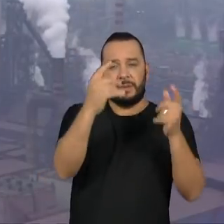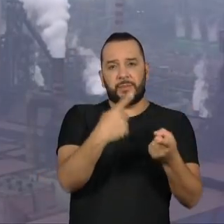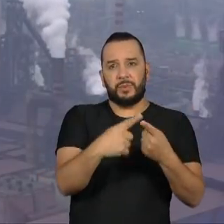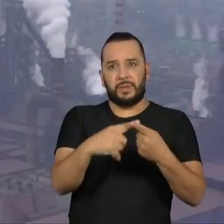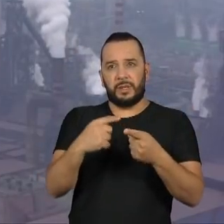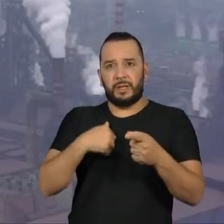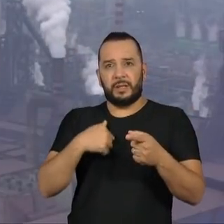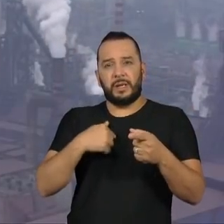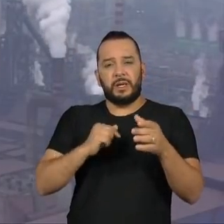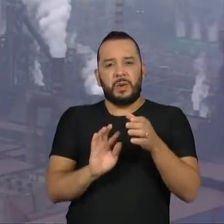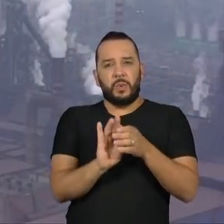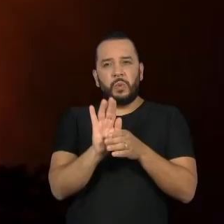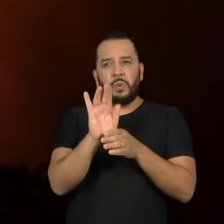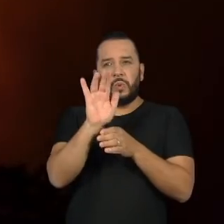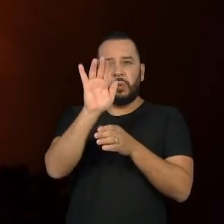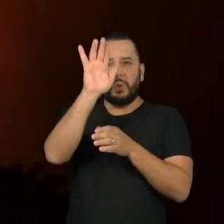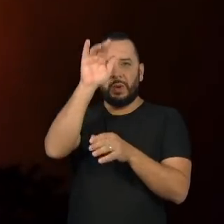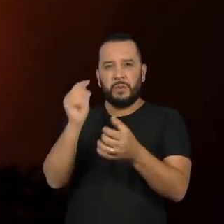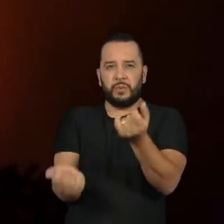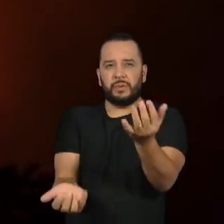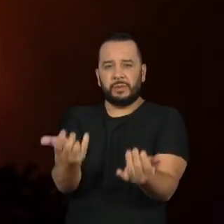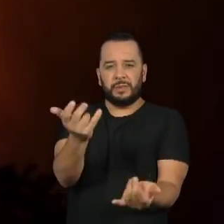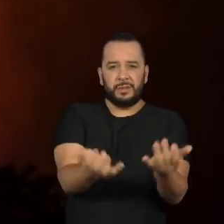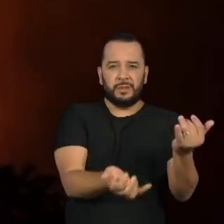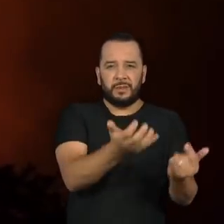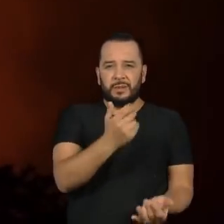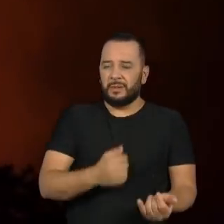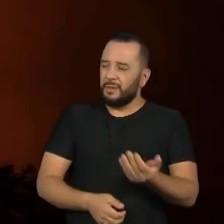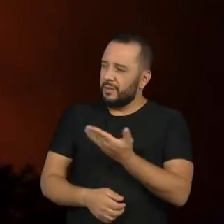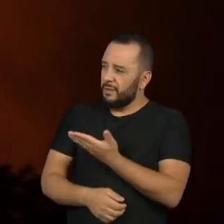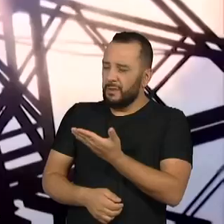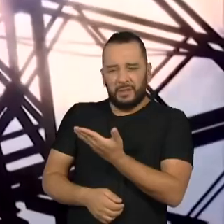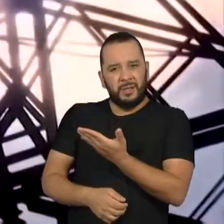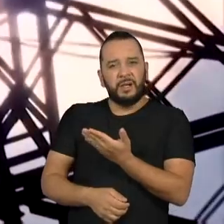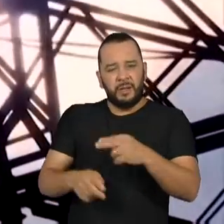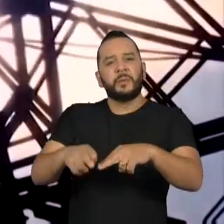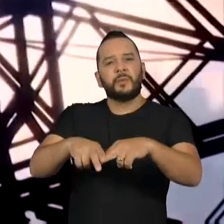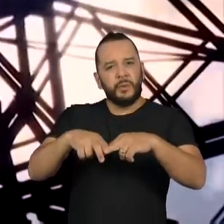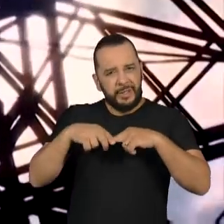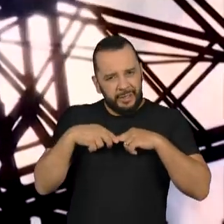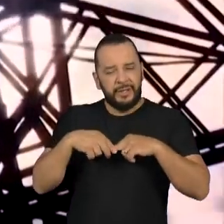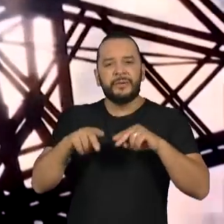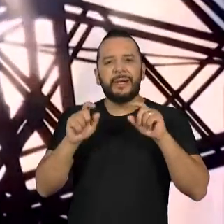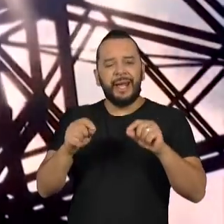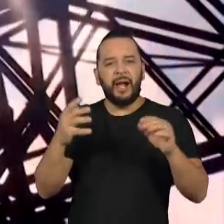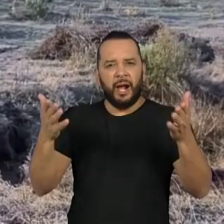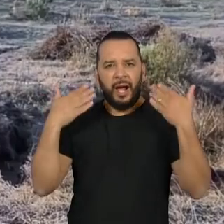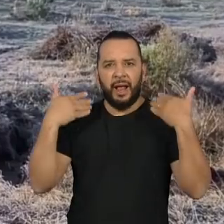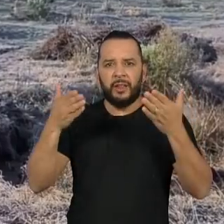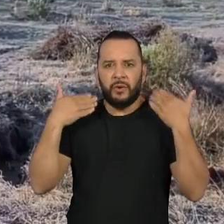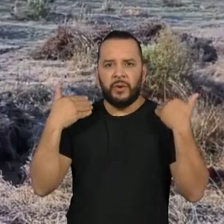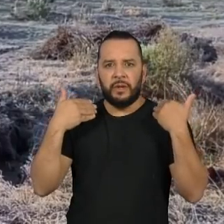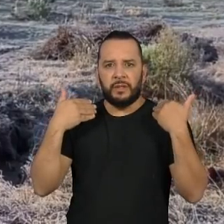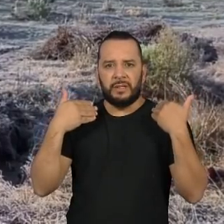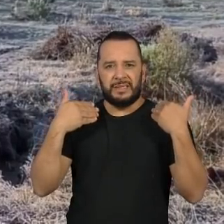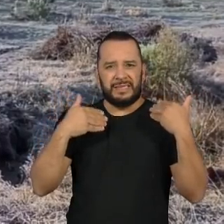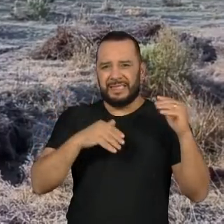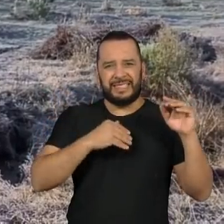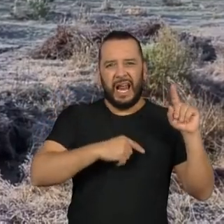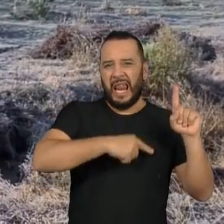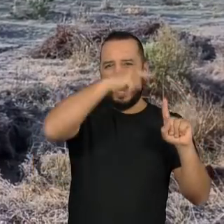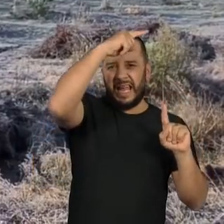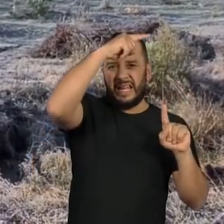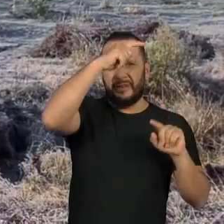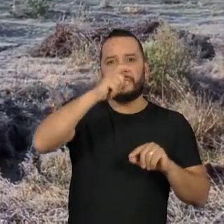combustíveis fósseis e pelas queimadas favorece os atuais extremos de calor e frio no mundo.